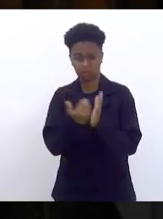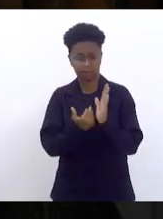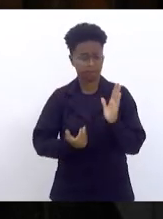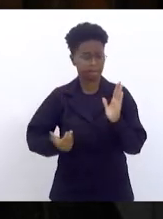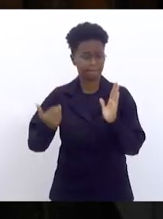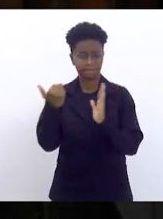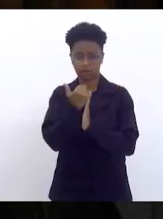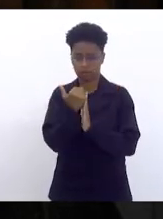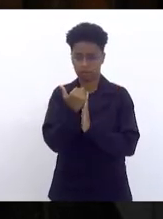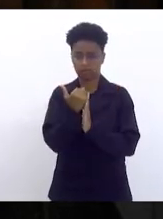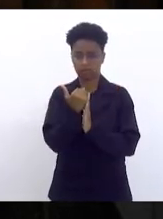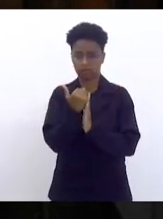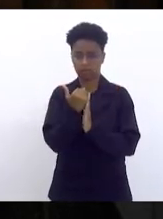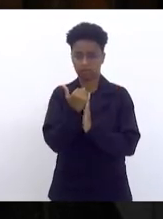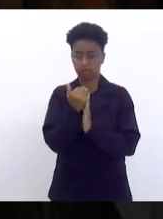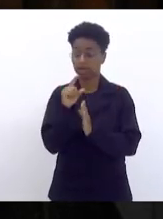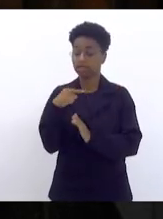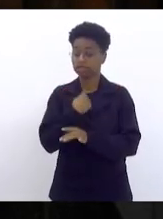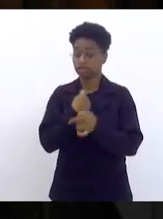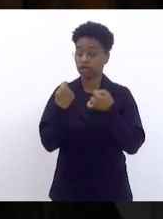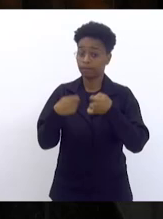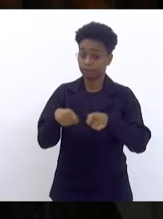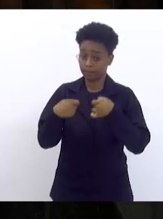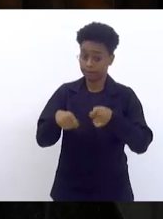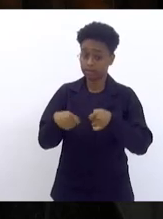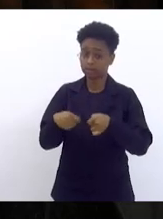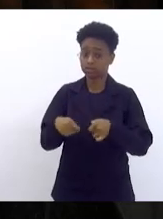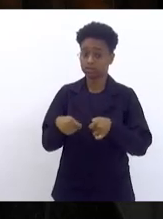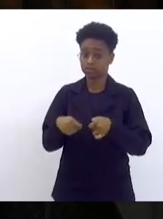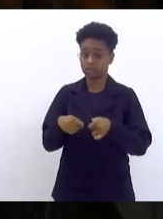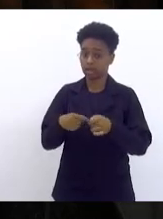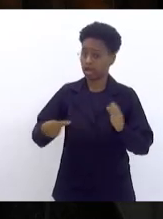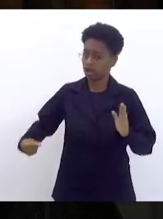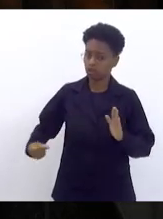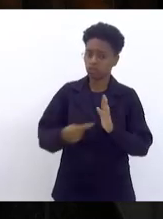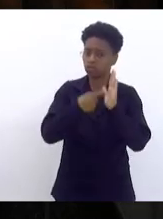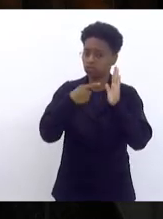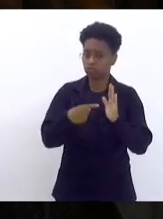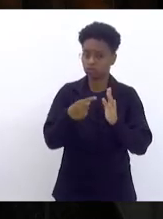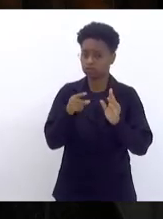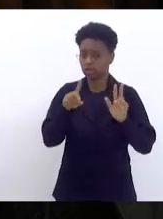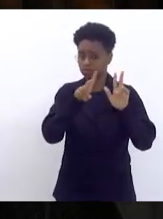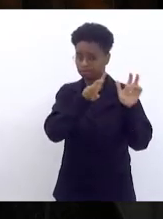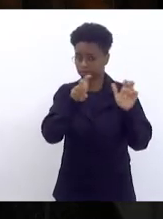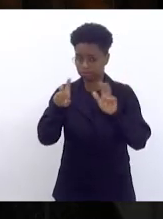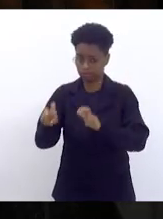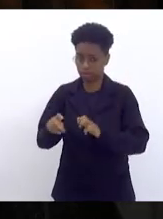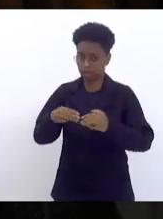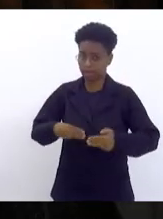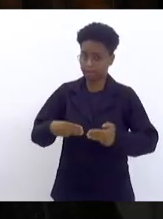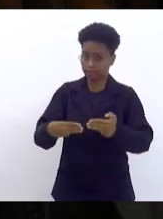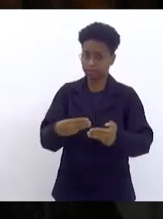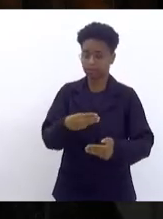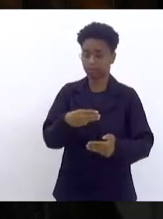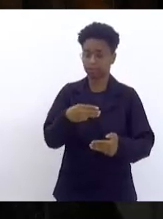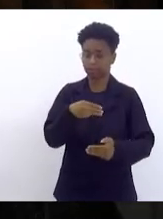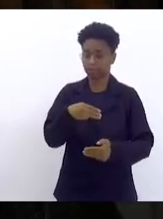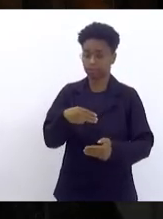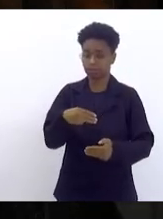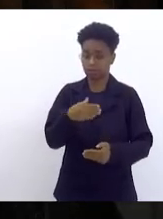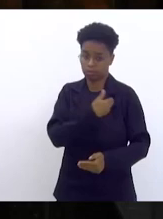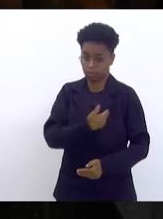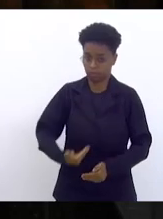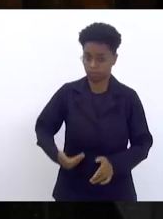que a gente precisa levar e denunciar esse caso ao Ministério Público do Trabalho,